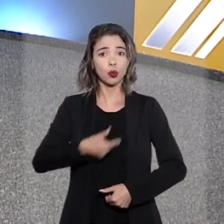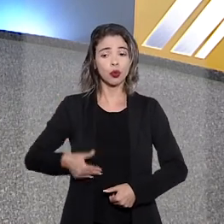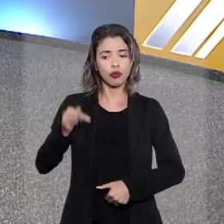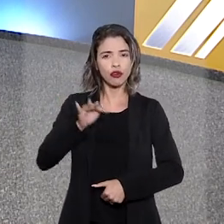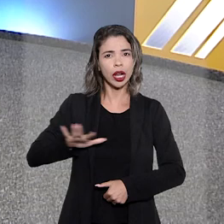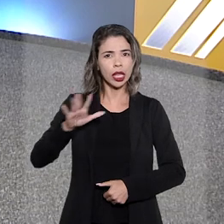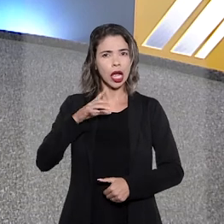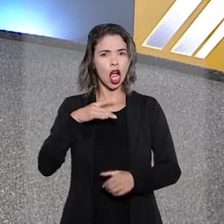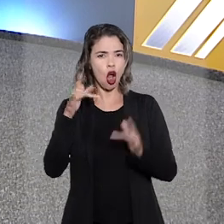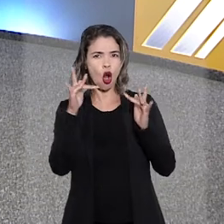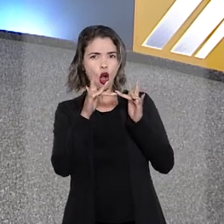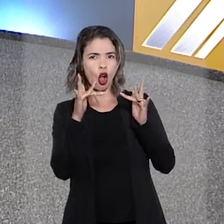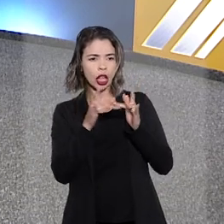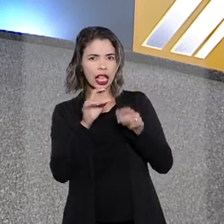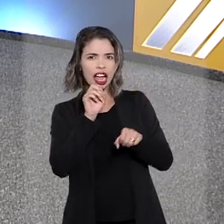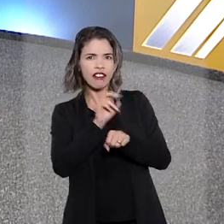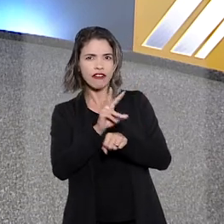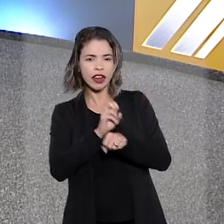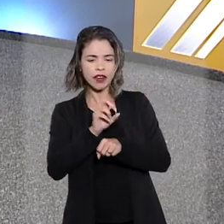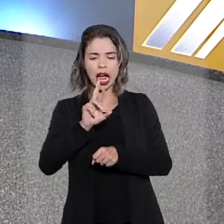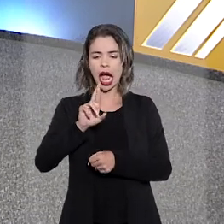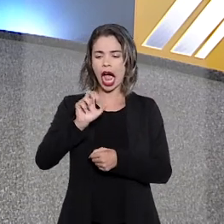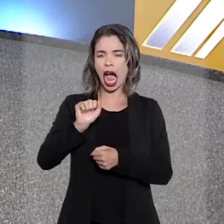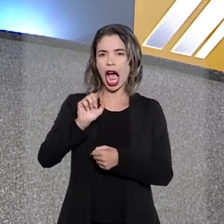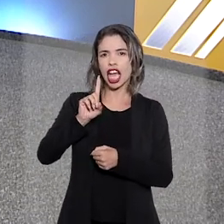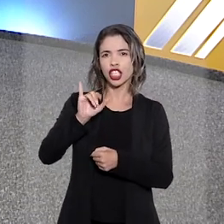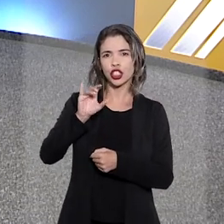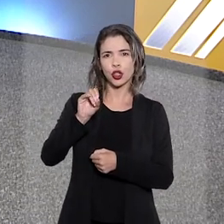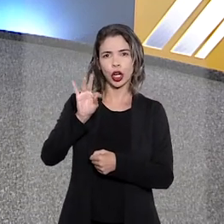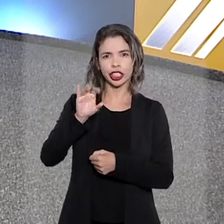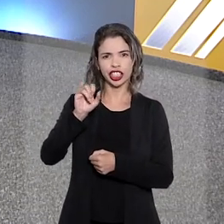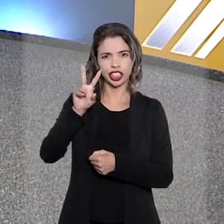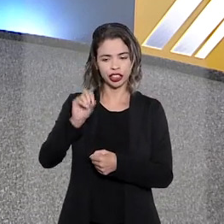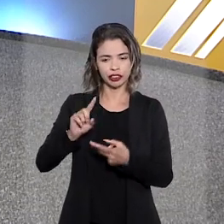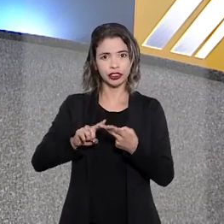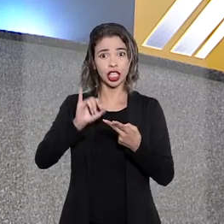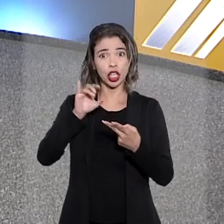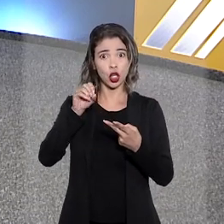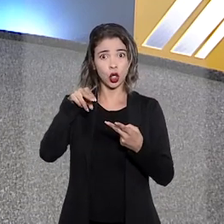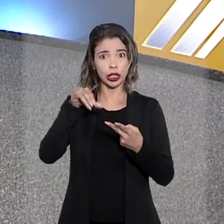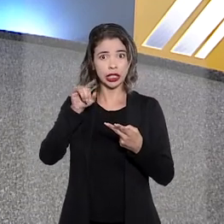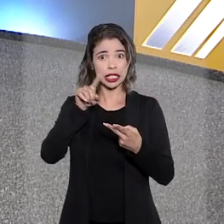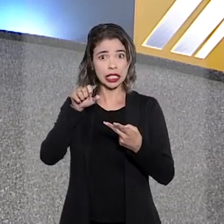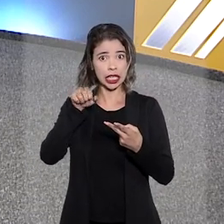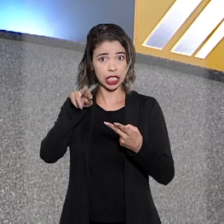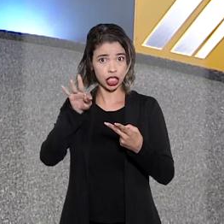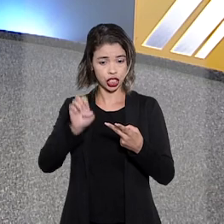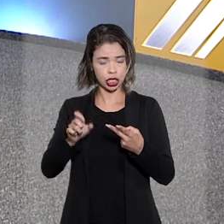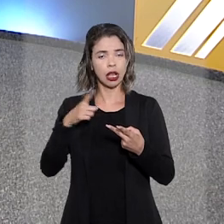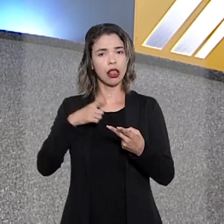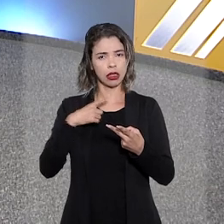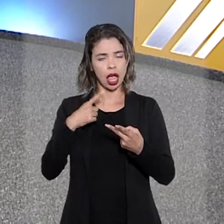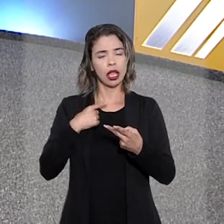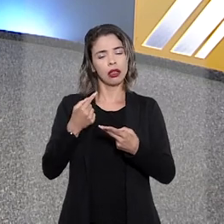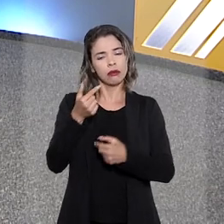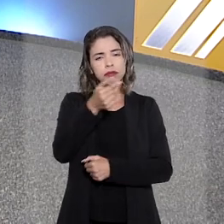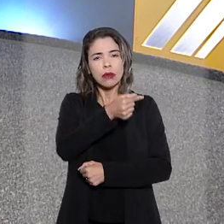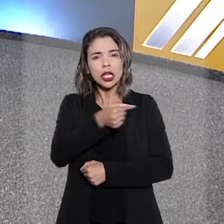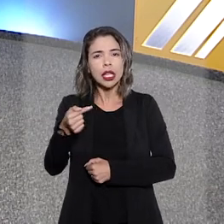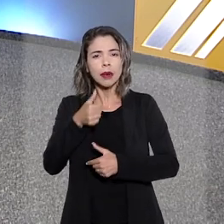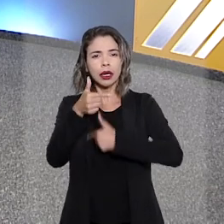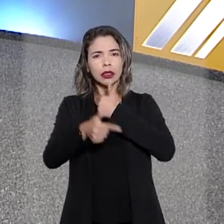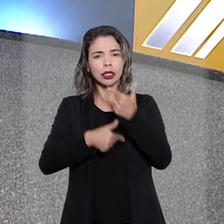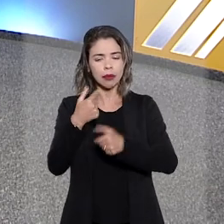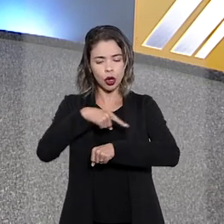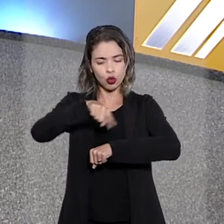federal, em contato no trabalho com substâncias radioativas e ionizantes, tem direito ao total de horas extras